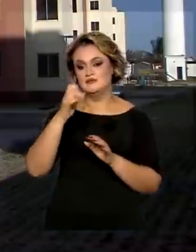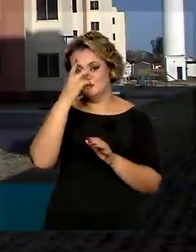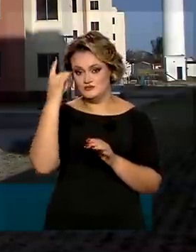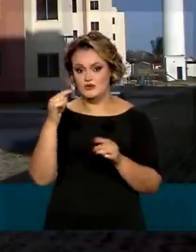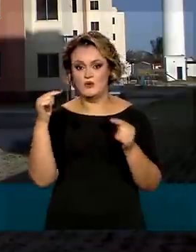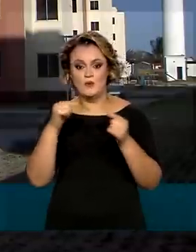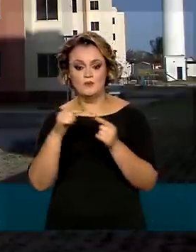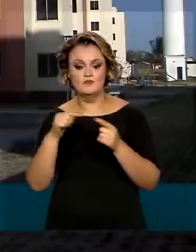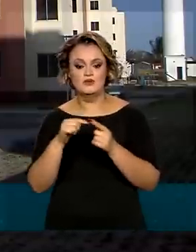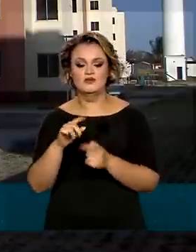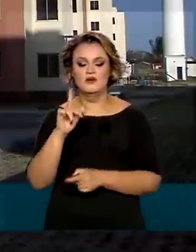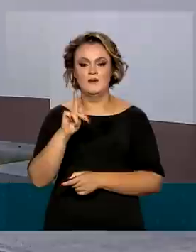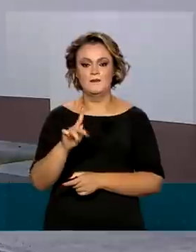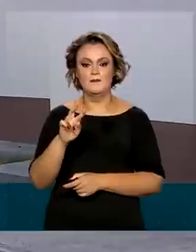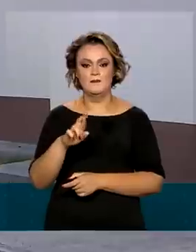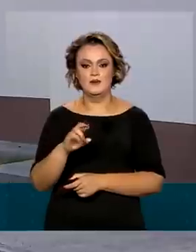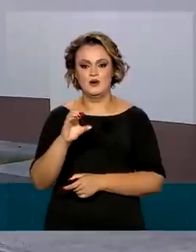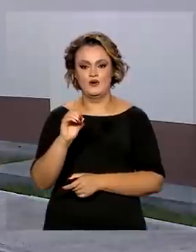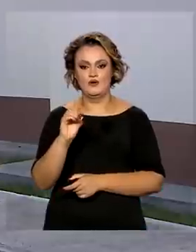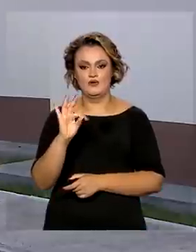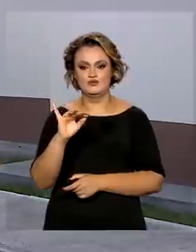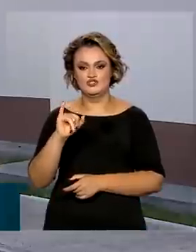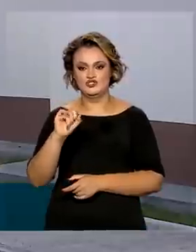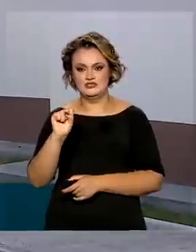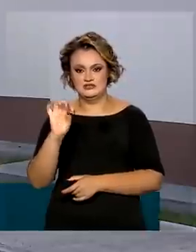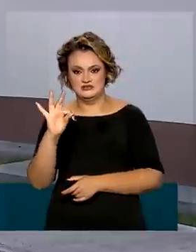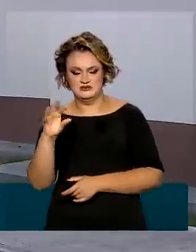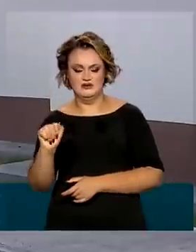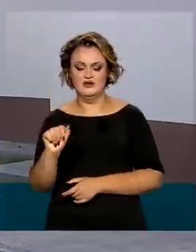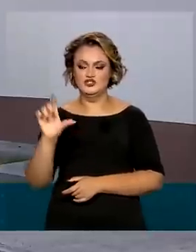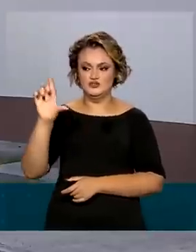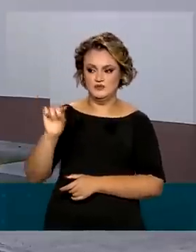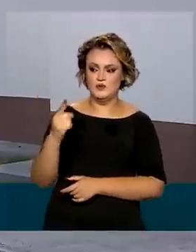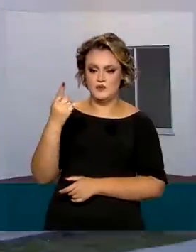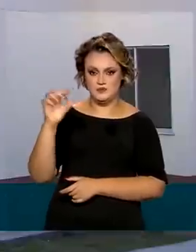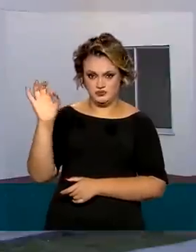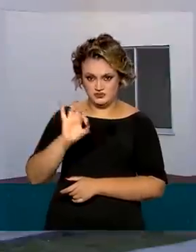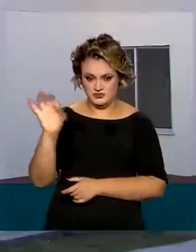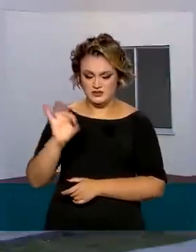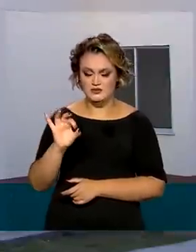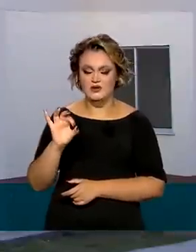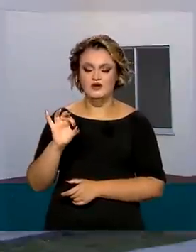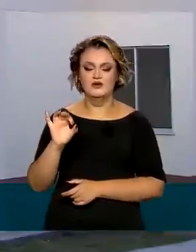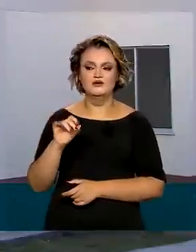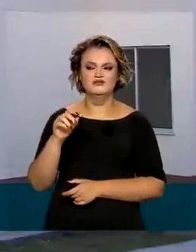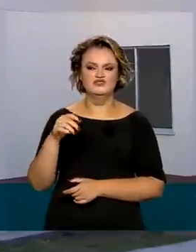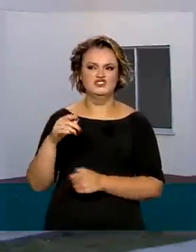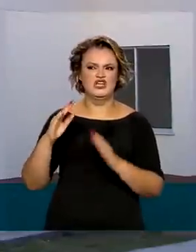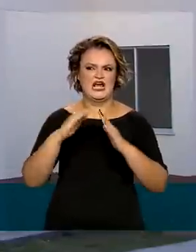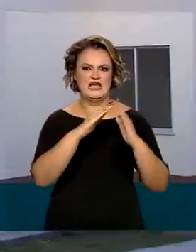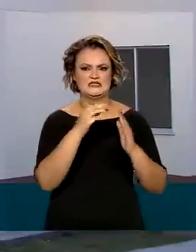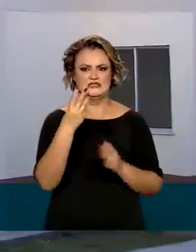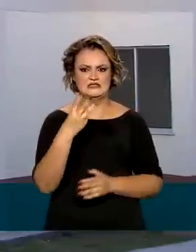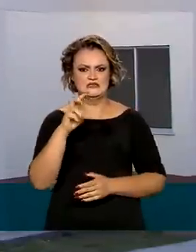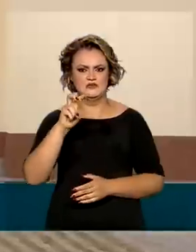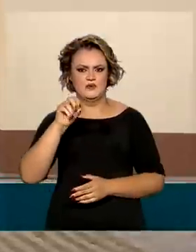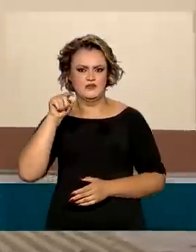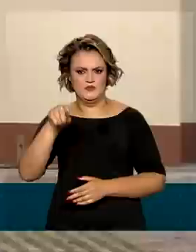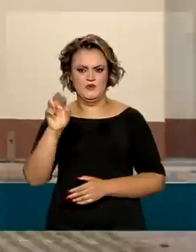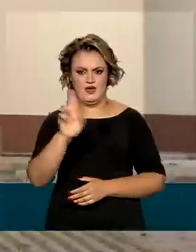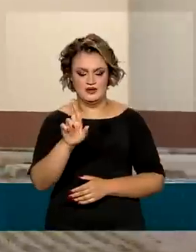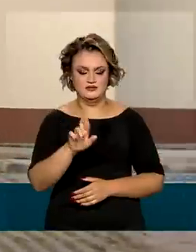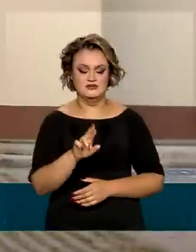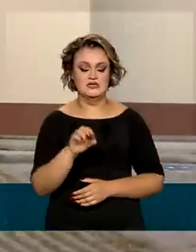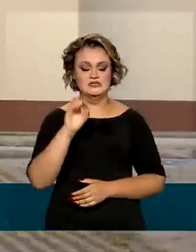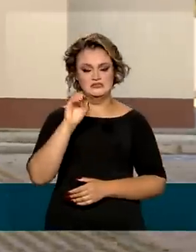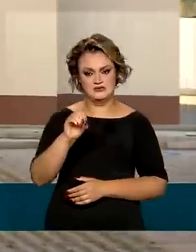modalidade pró-cotista. A queda foi de 1 ponto percentual para imóveis de até R$ 350 mil e de